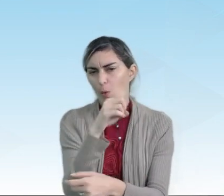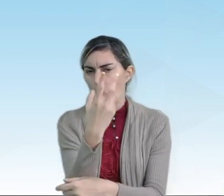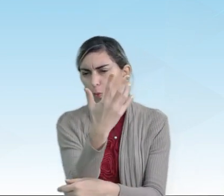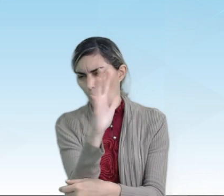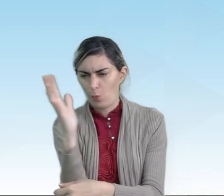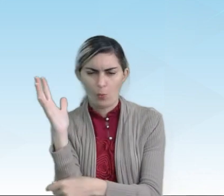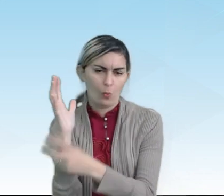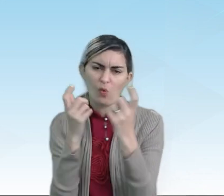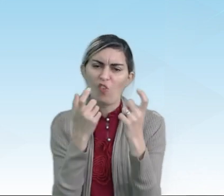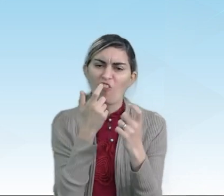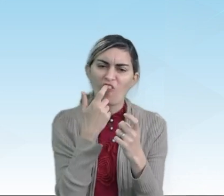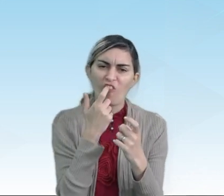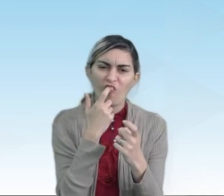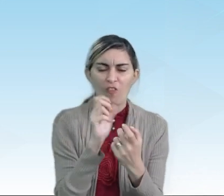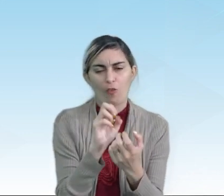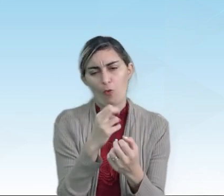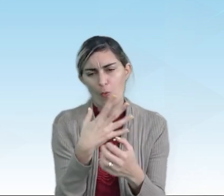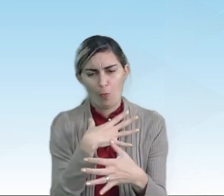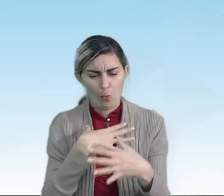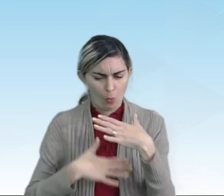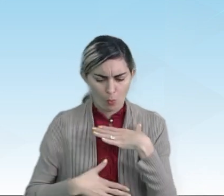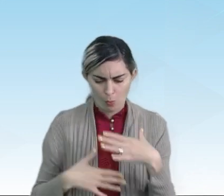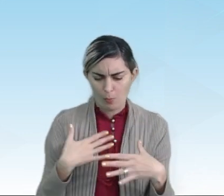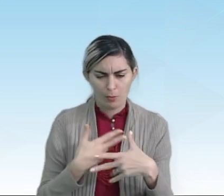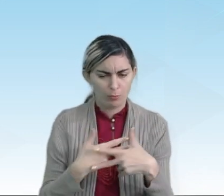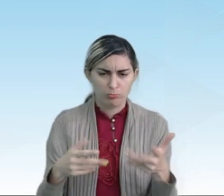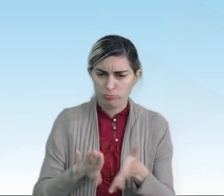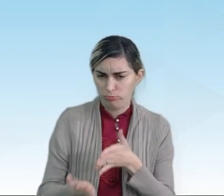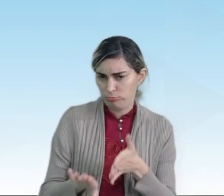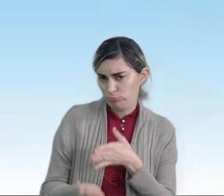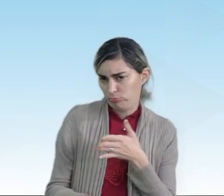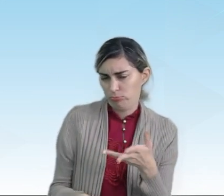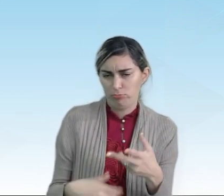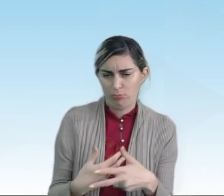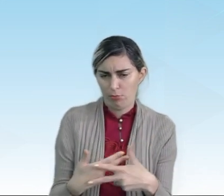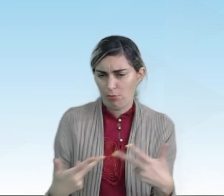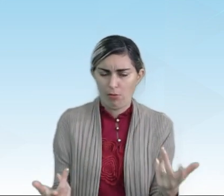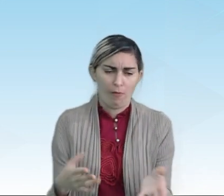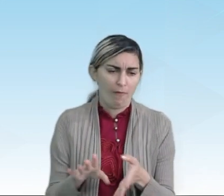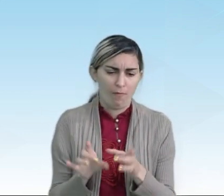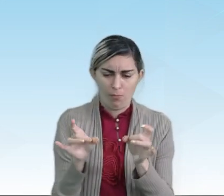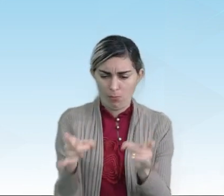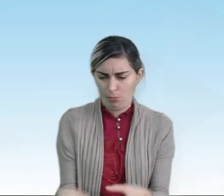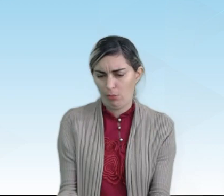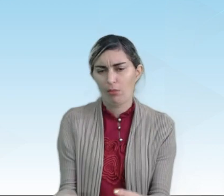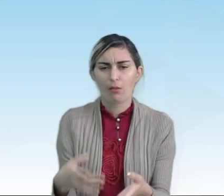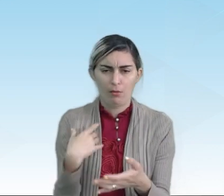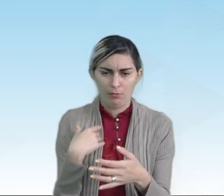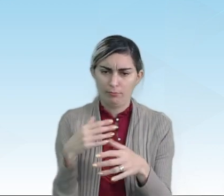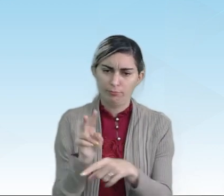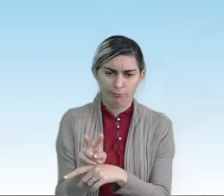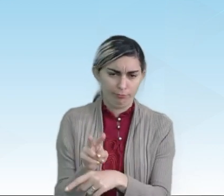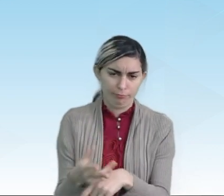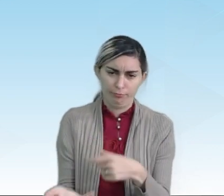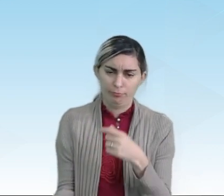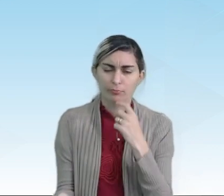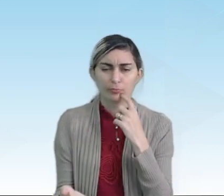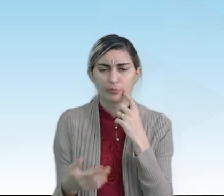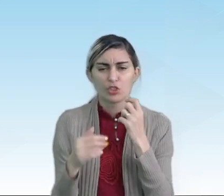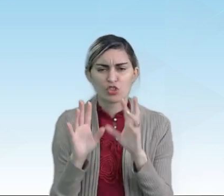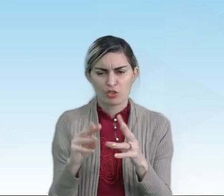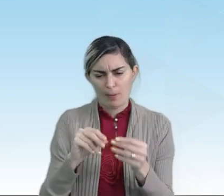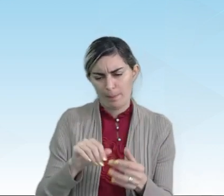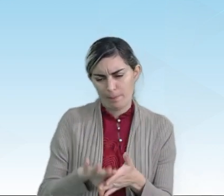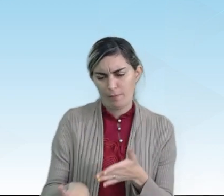como o osso ou algum membro ou resto orgânico que ficou de alguma forma conservado. Já os